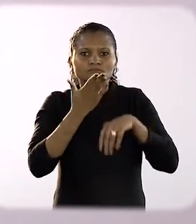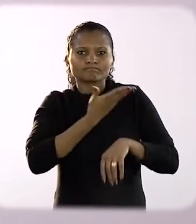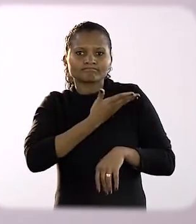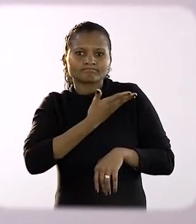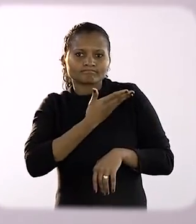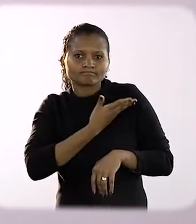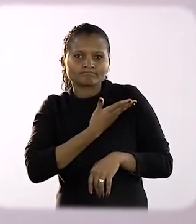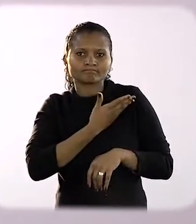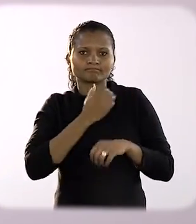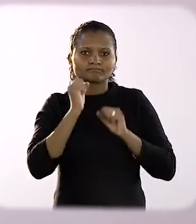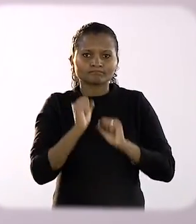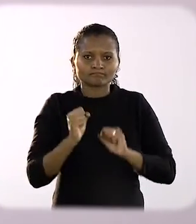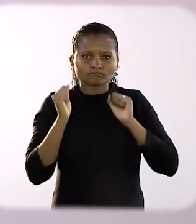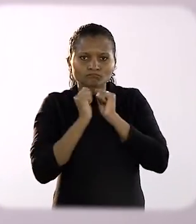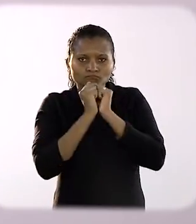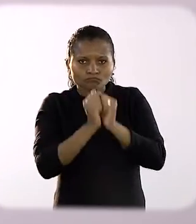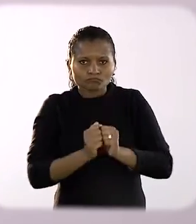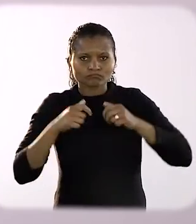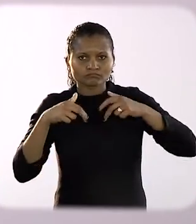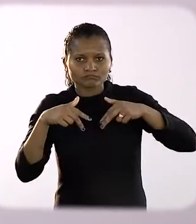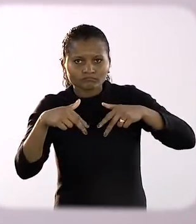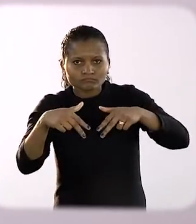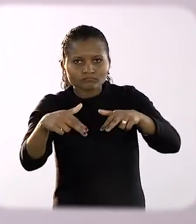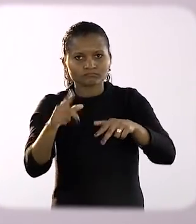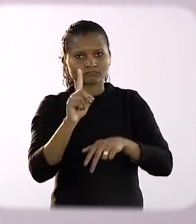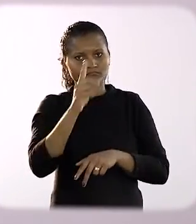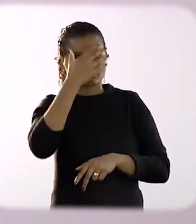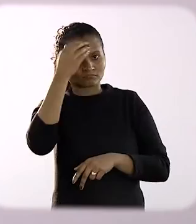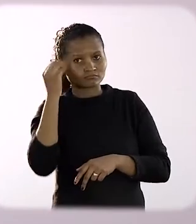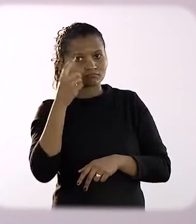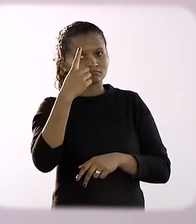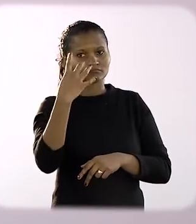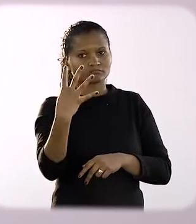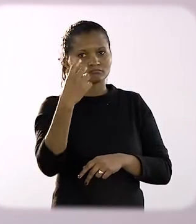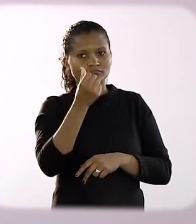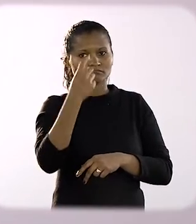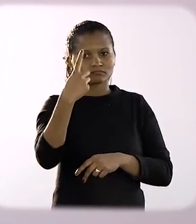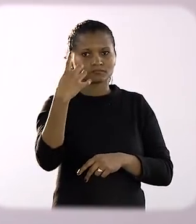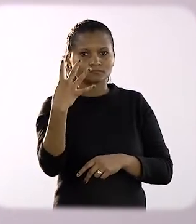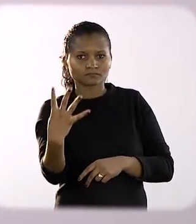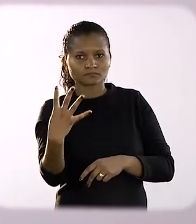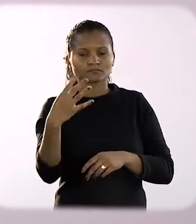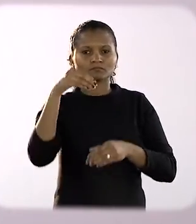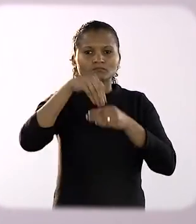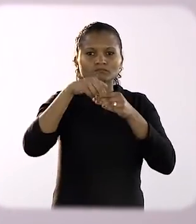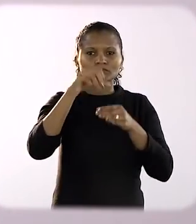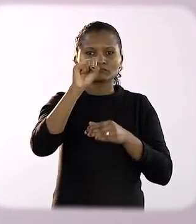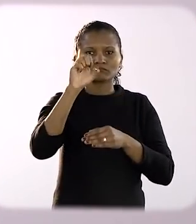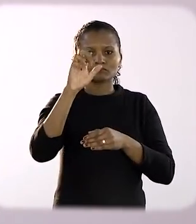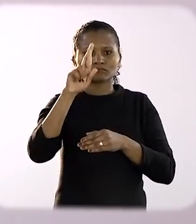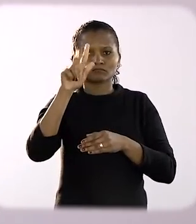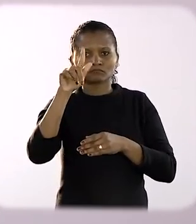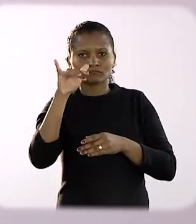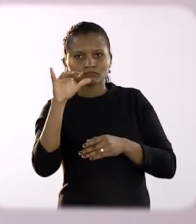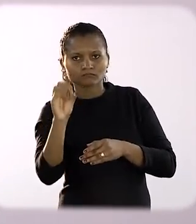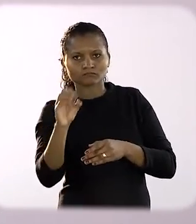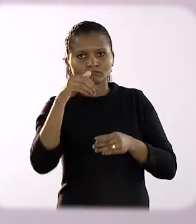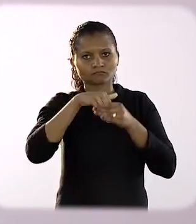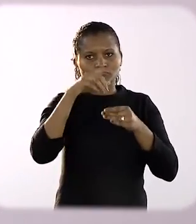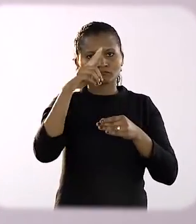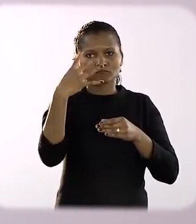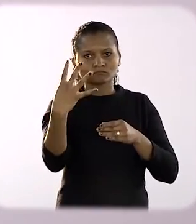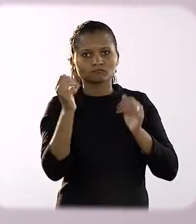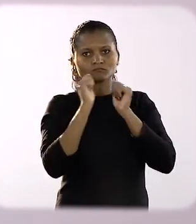Espero encontrar todos os amigos e amigas para que possamos ir juntos nessa caminhada. Não se esqueça, 14614, vote